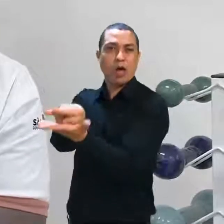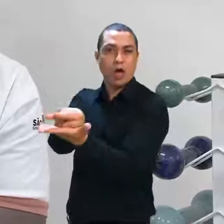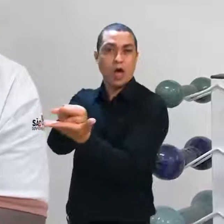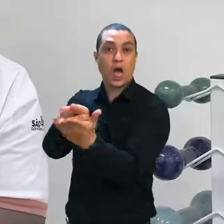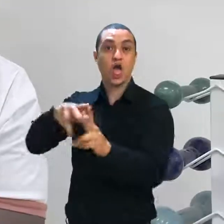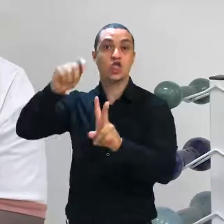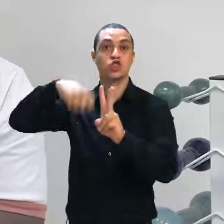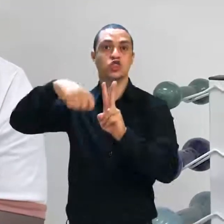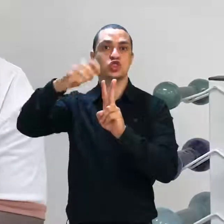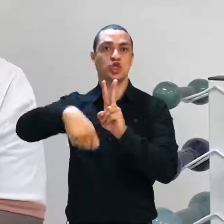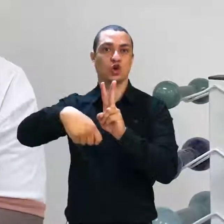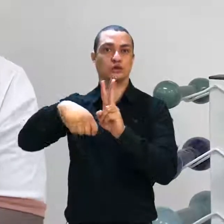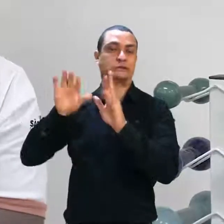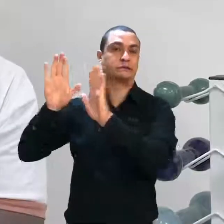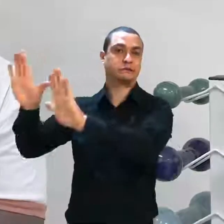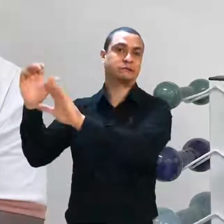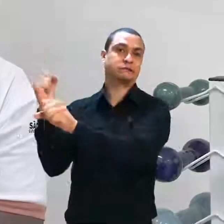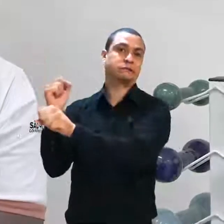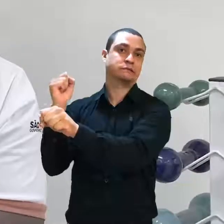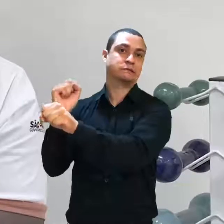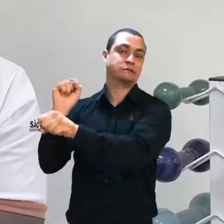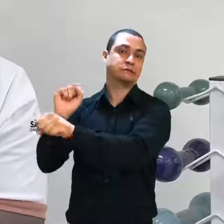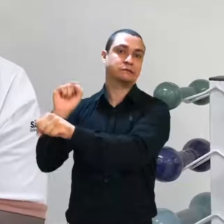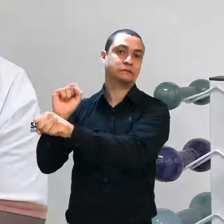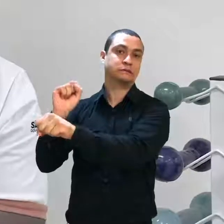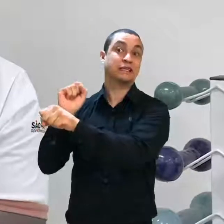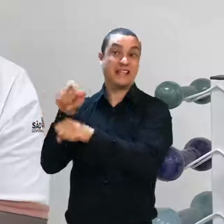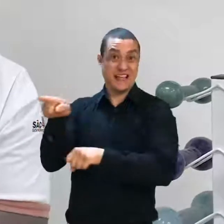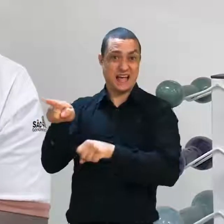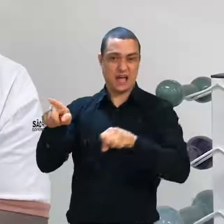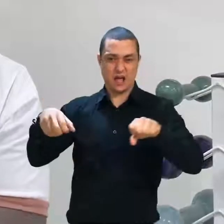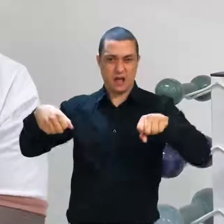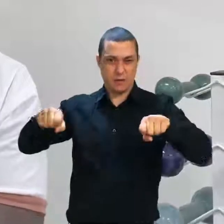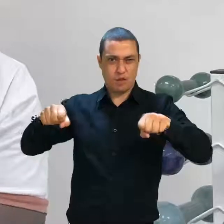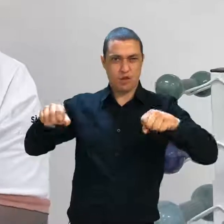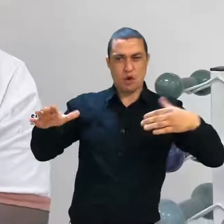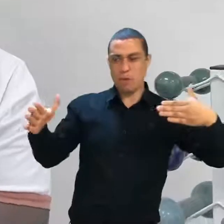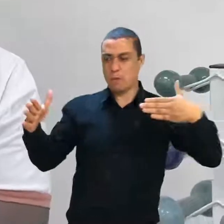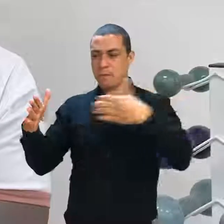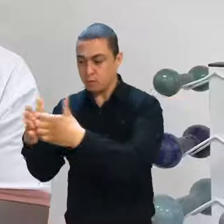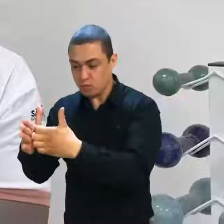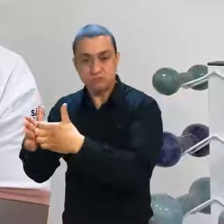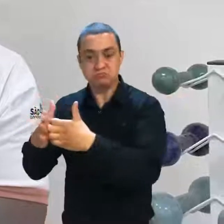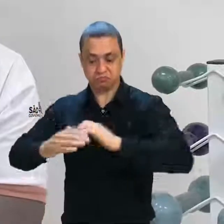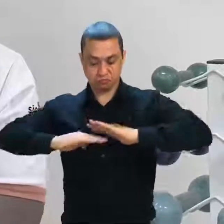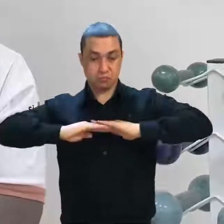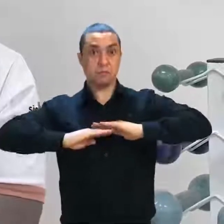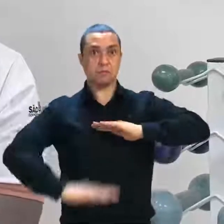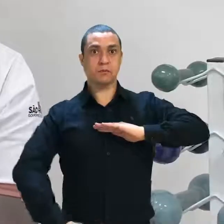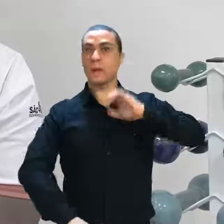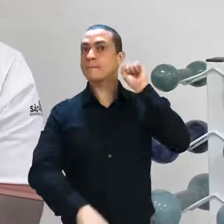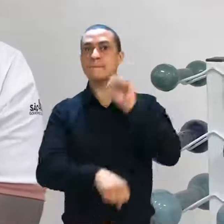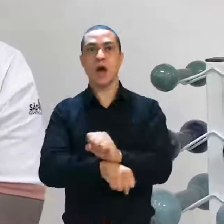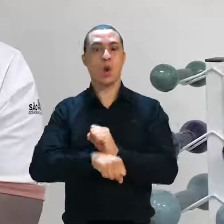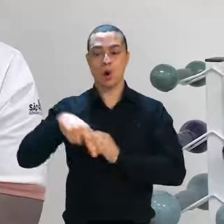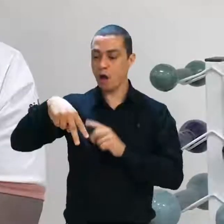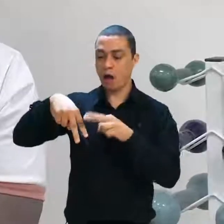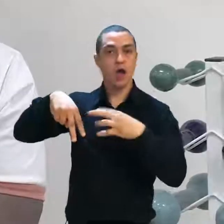no hospital. Ali, no acidente mesmo, já não senti mais os movimentos das pernas